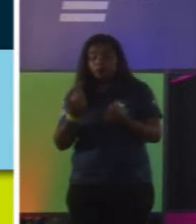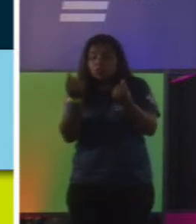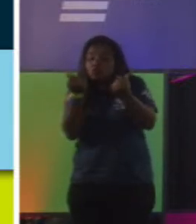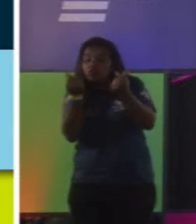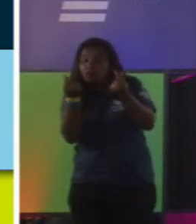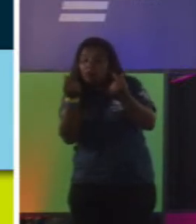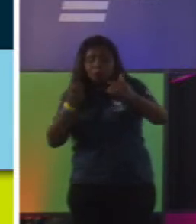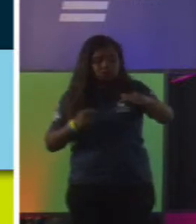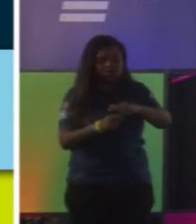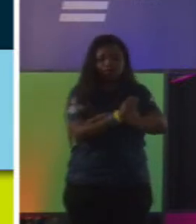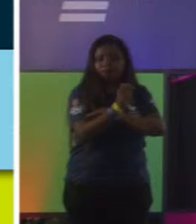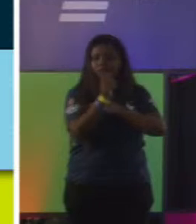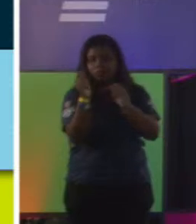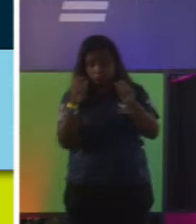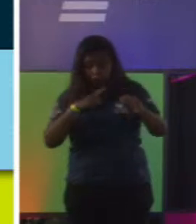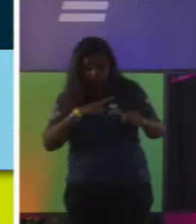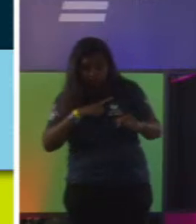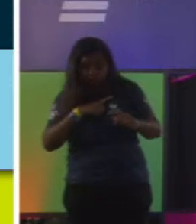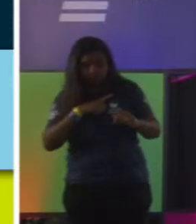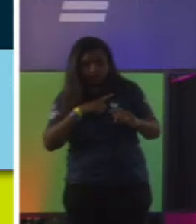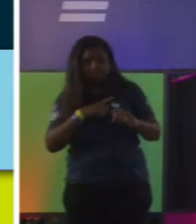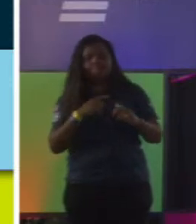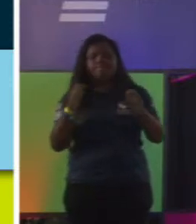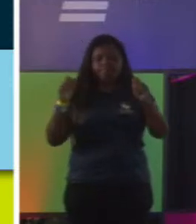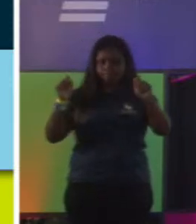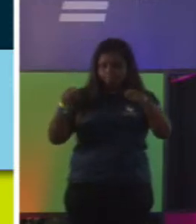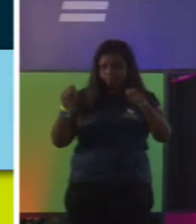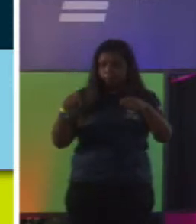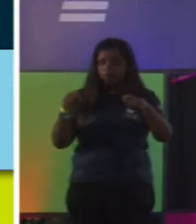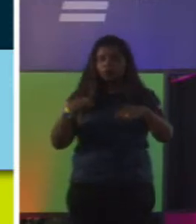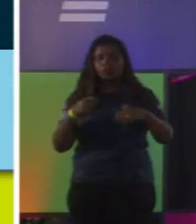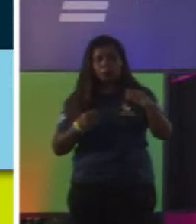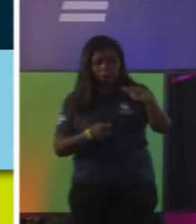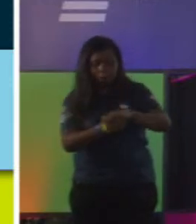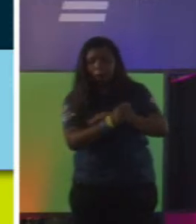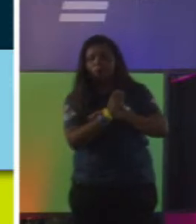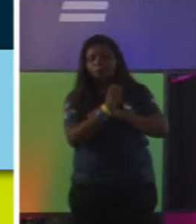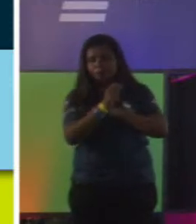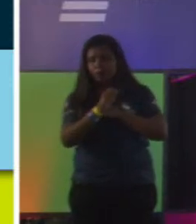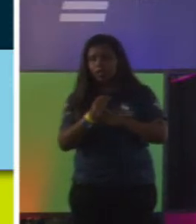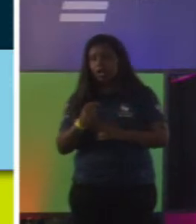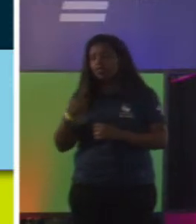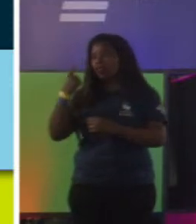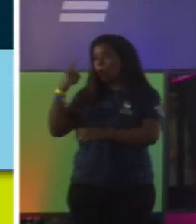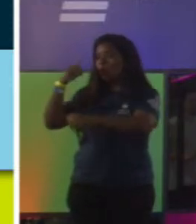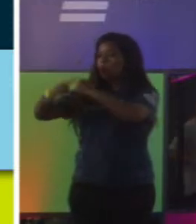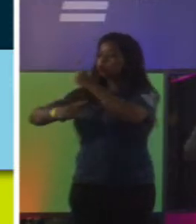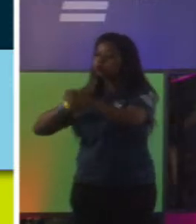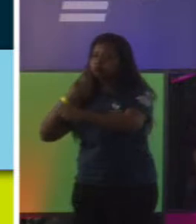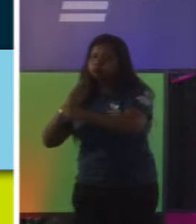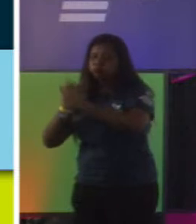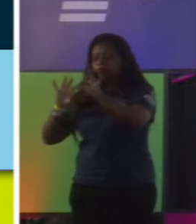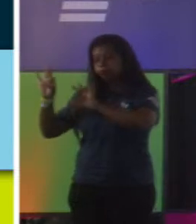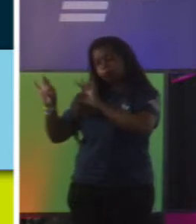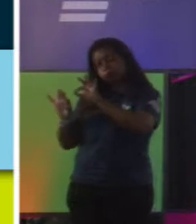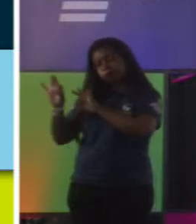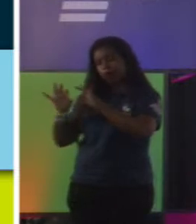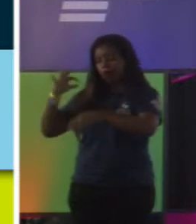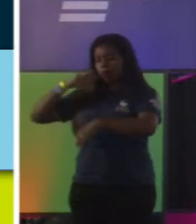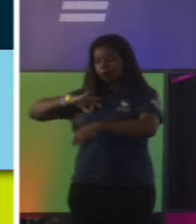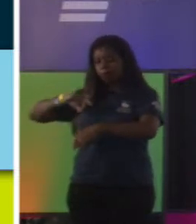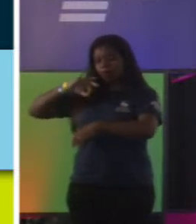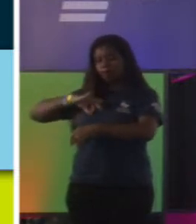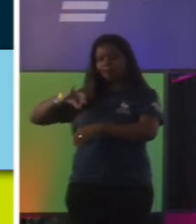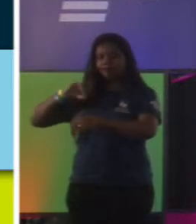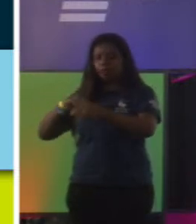recurso para fazer esse negócio. Ah, Bruna, eu vou fazer, mas eu vou precisar, vai demorar um ano para ficar pronta, eu tenho que me preparar, eu tenho